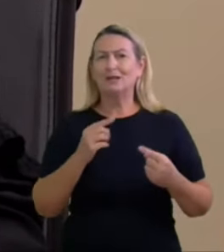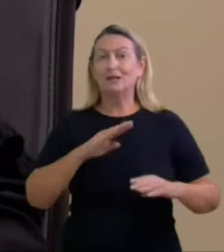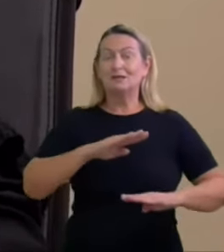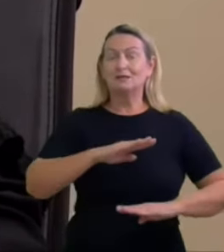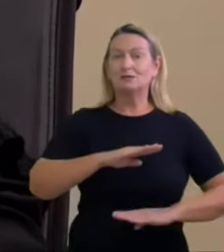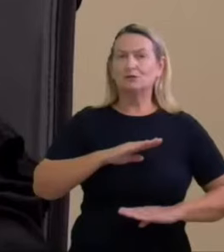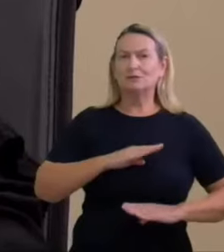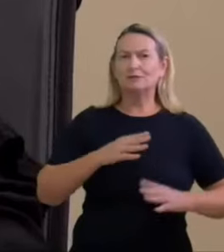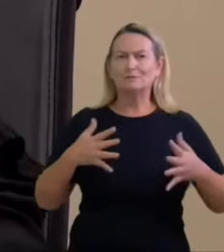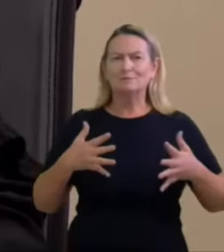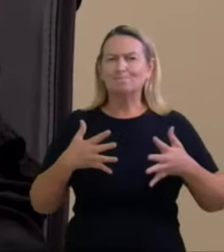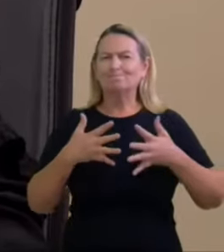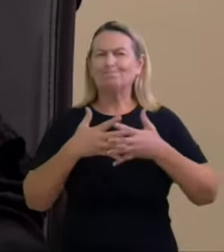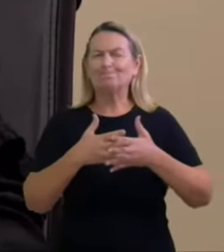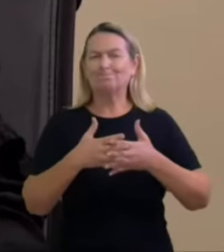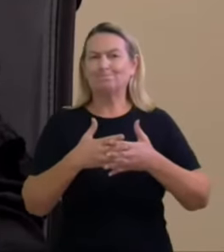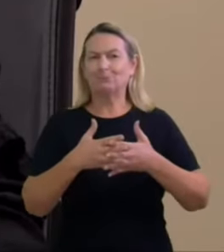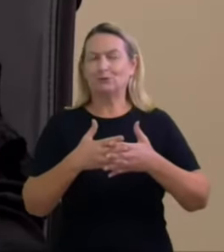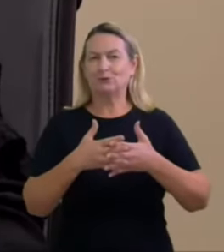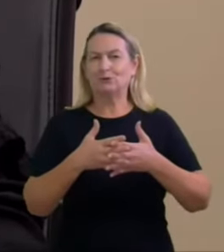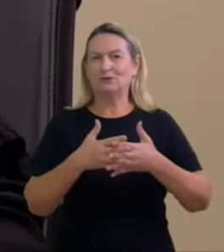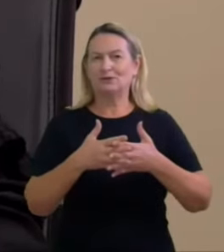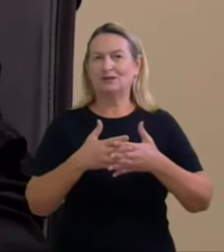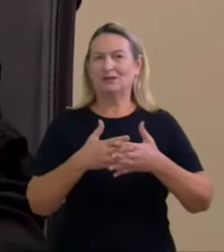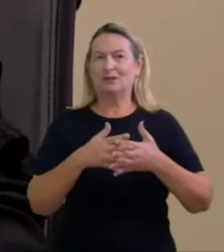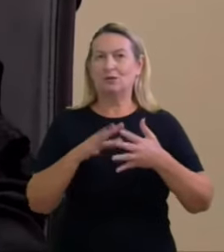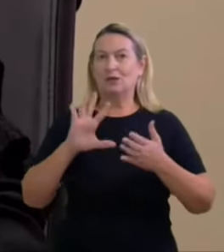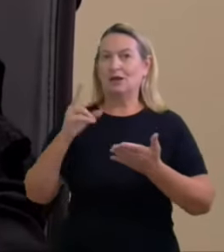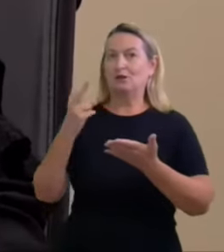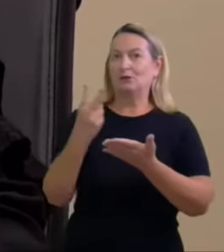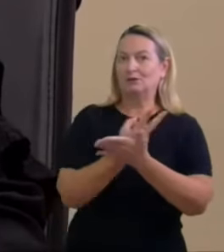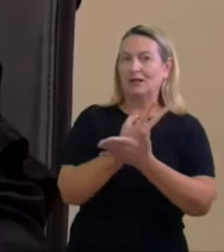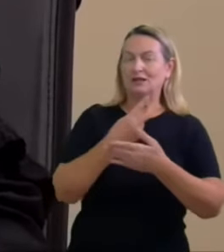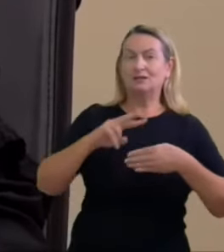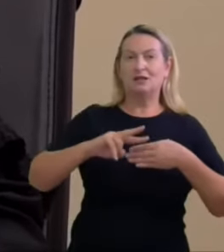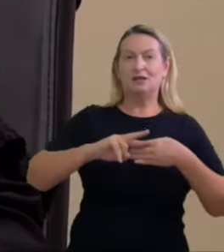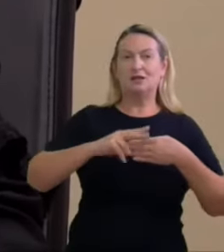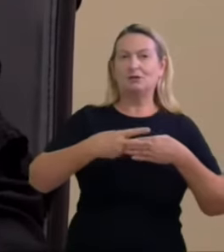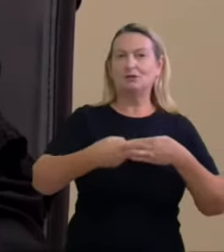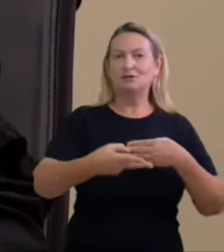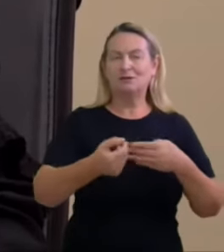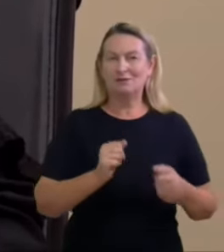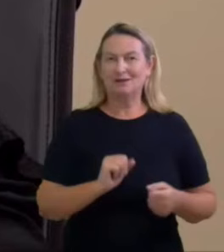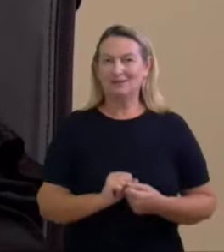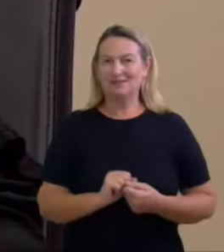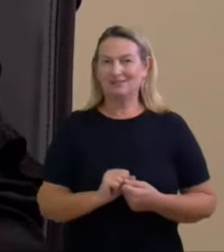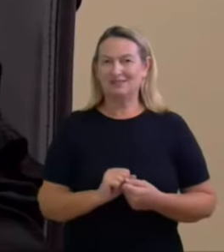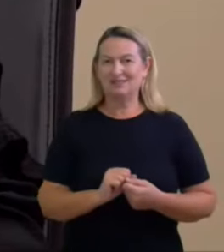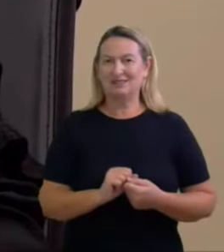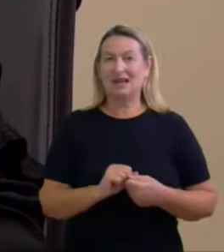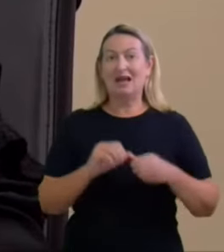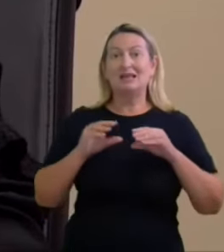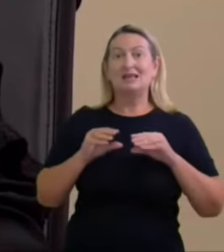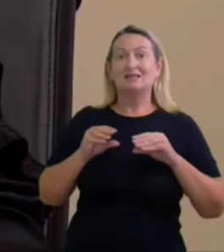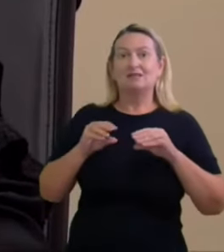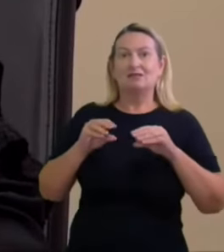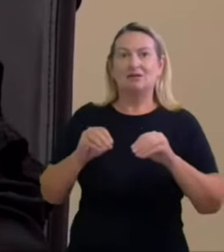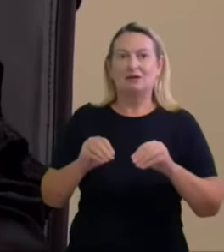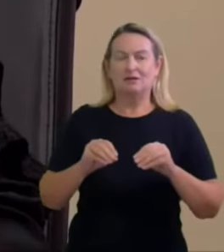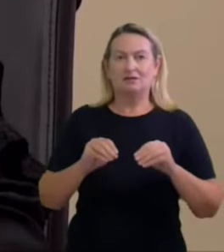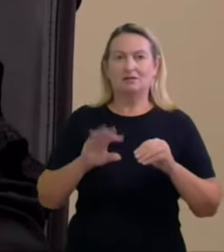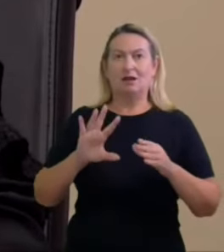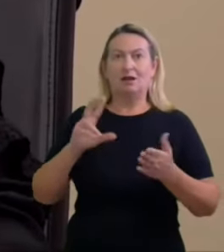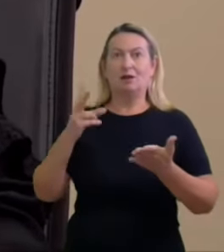direta entre caso e efeito como a retroalimentação feedback círculo vicioso enfim há interferências há causas que são